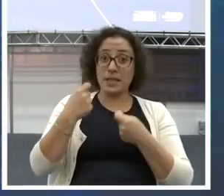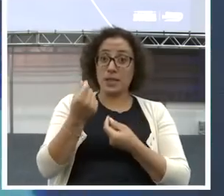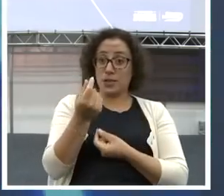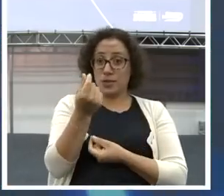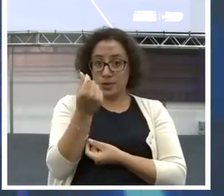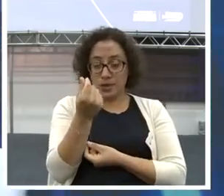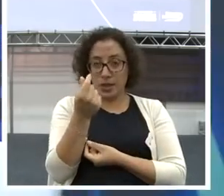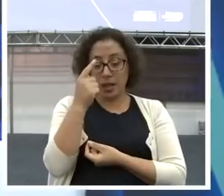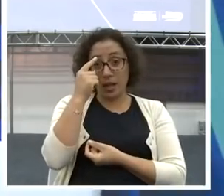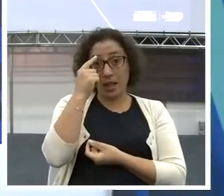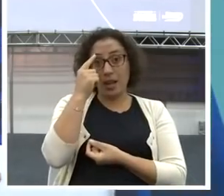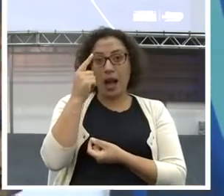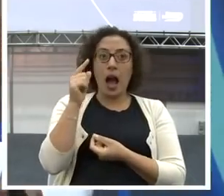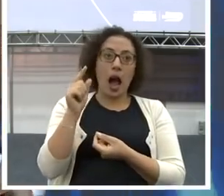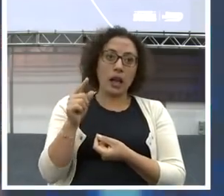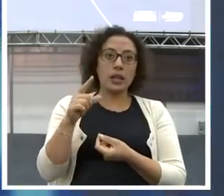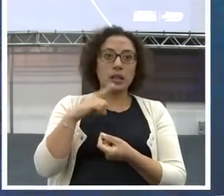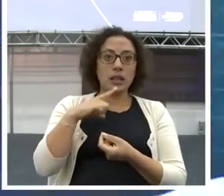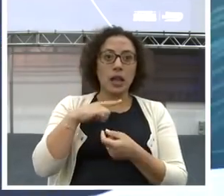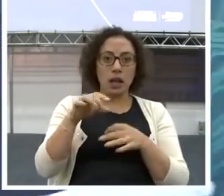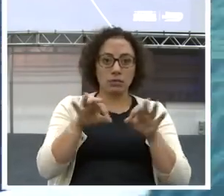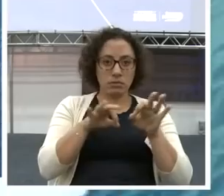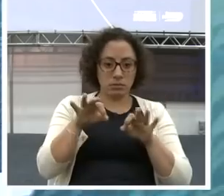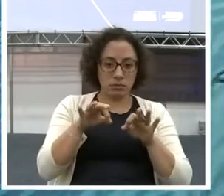Quem tem um plano de aposentadoria?